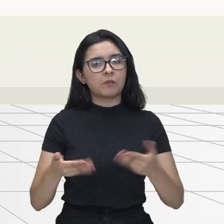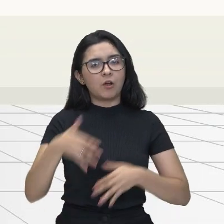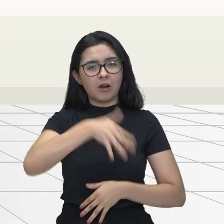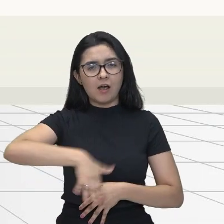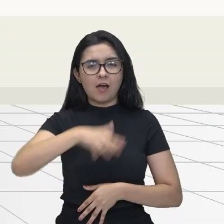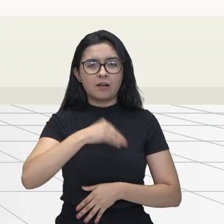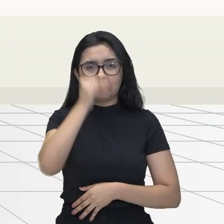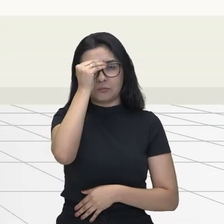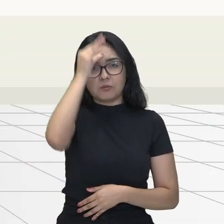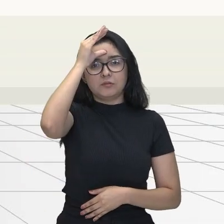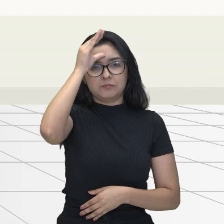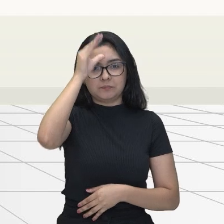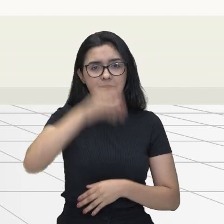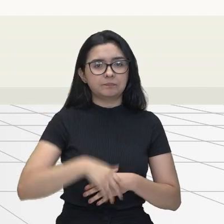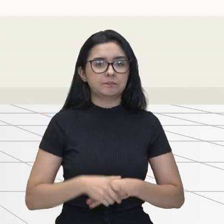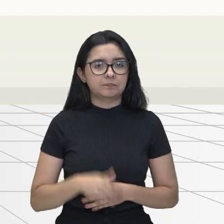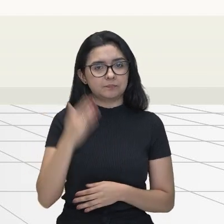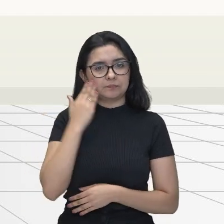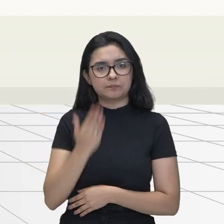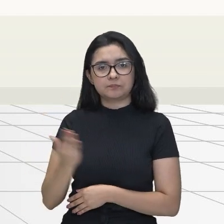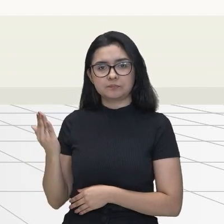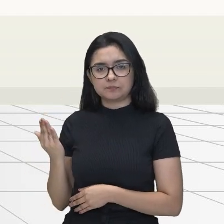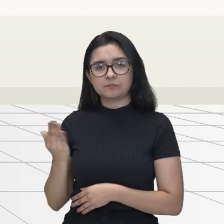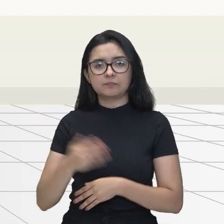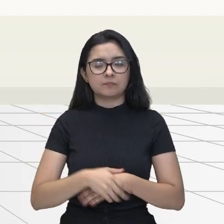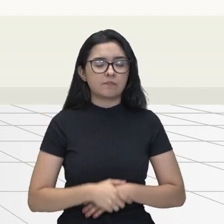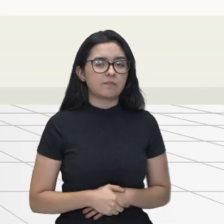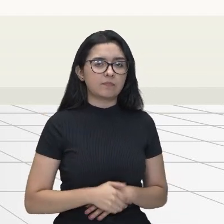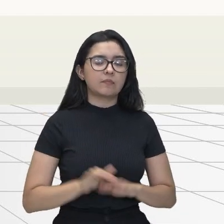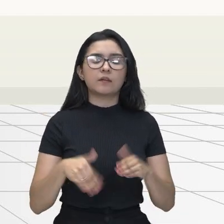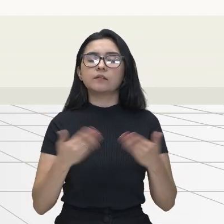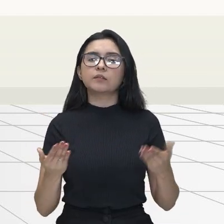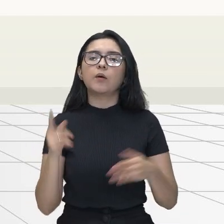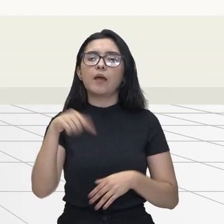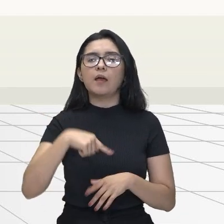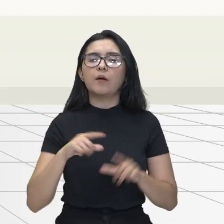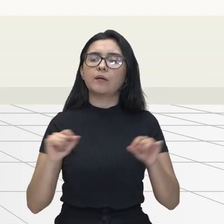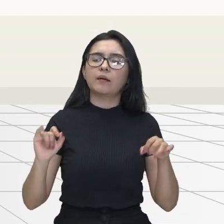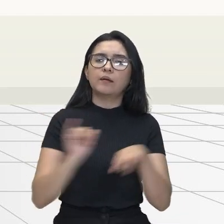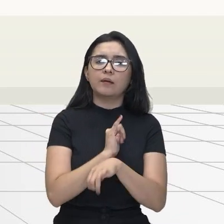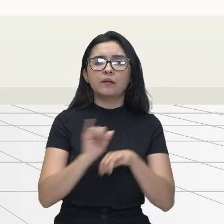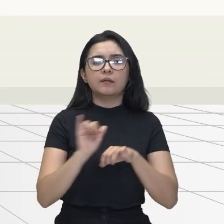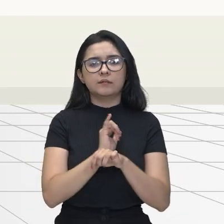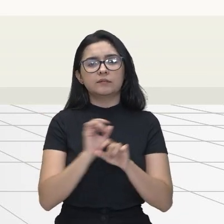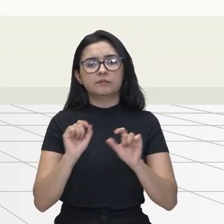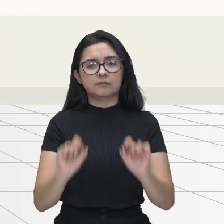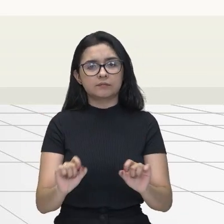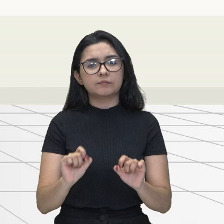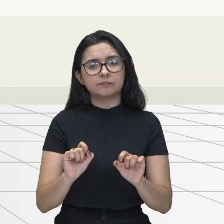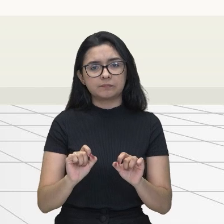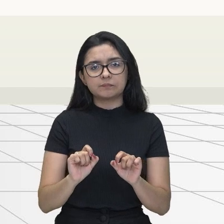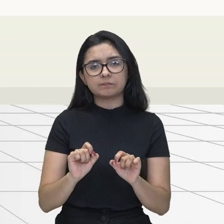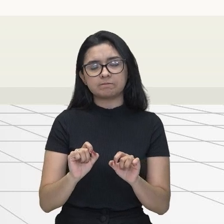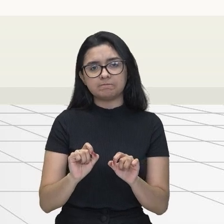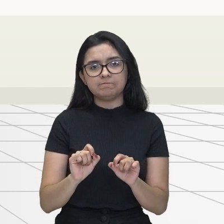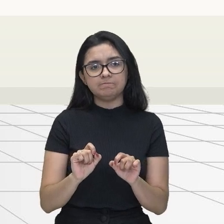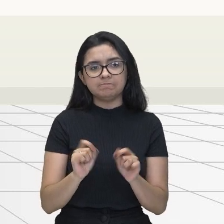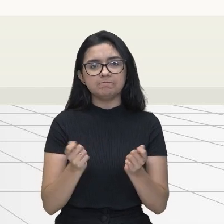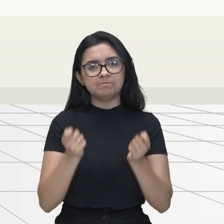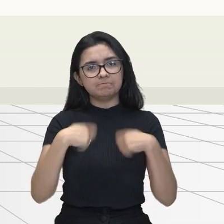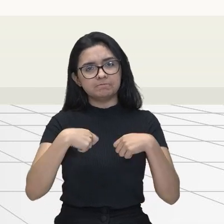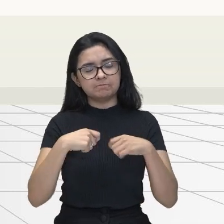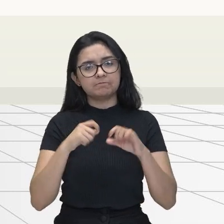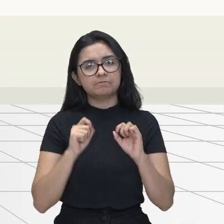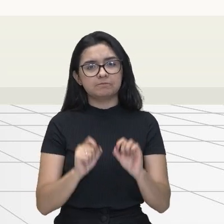Retornamos aqui no nosso mural do conhecimento. É uma ferramenta. É Ela vai fazer